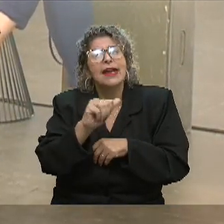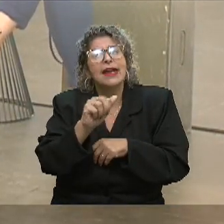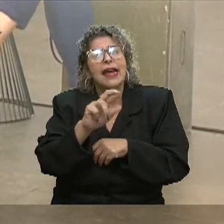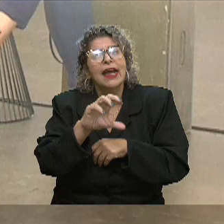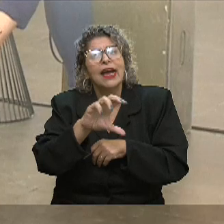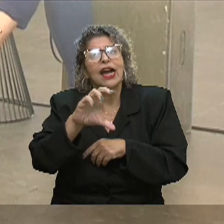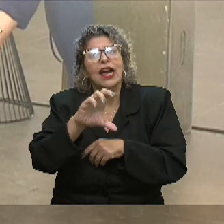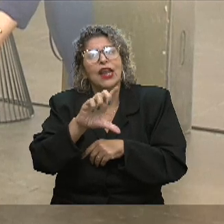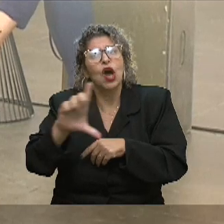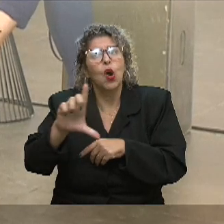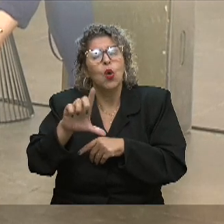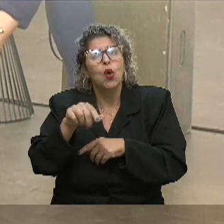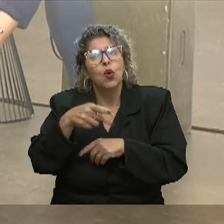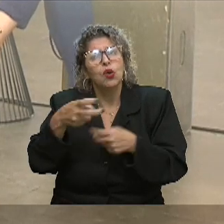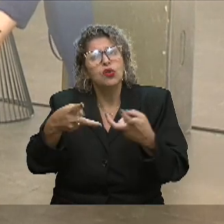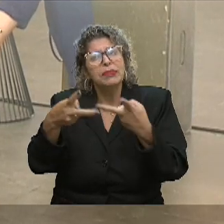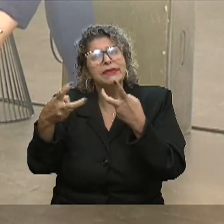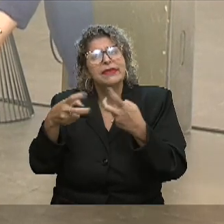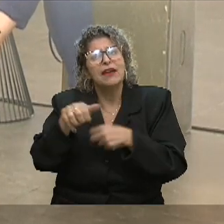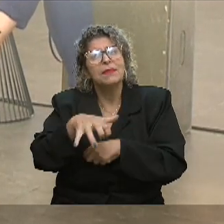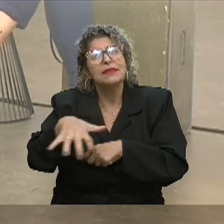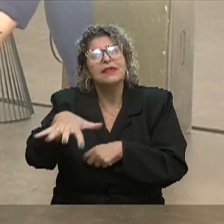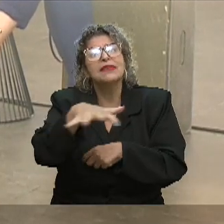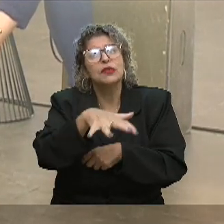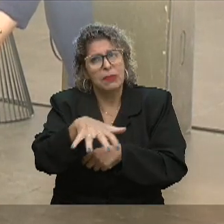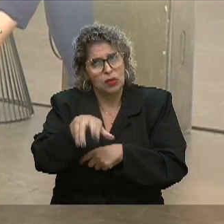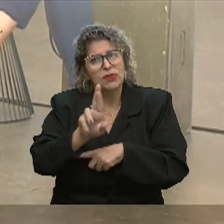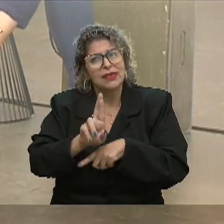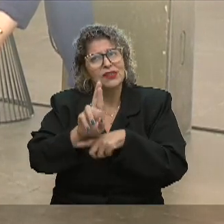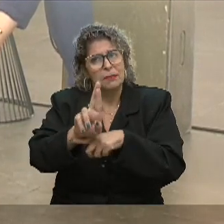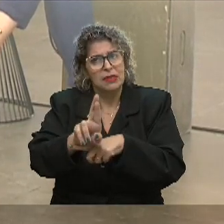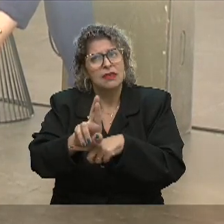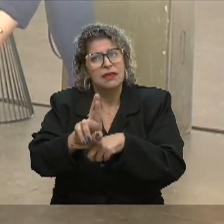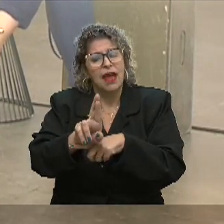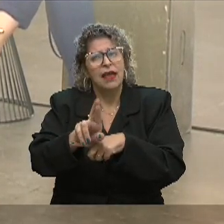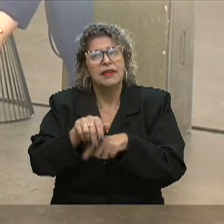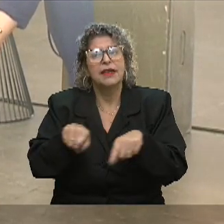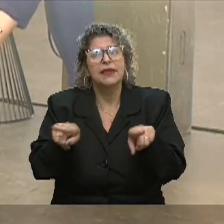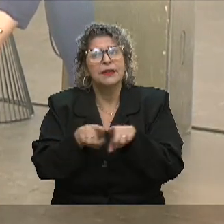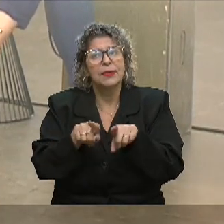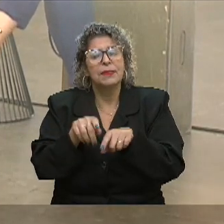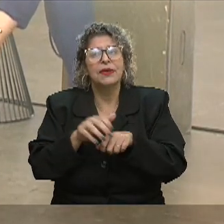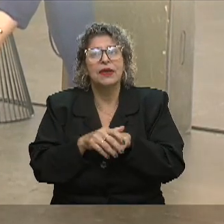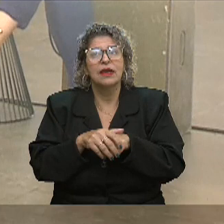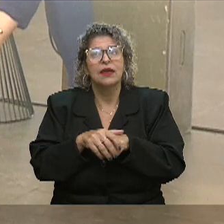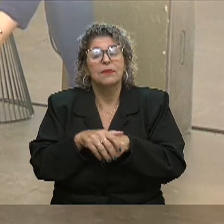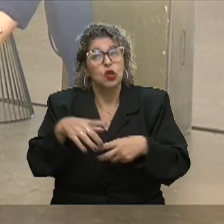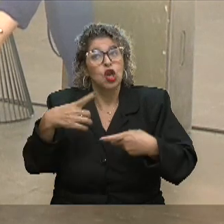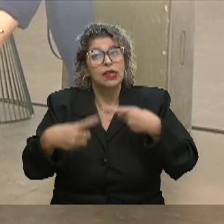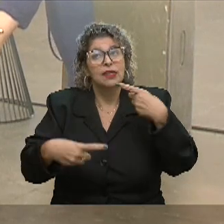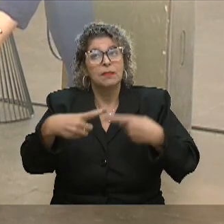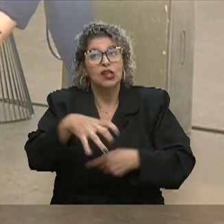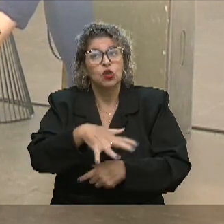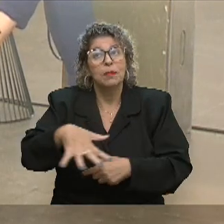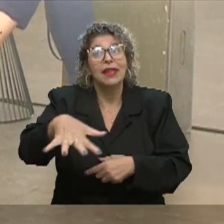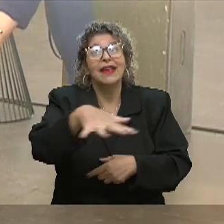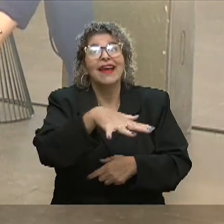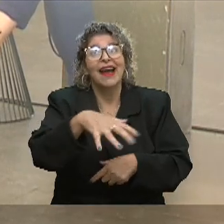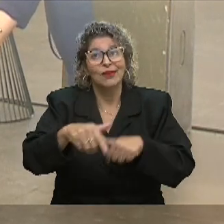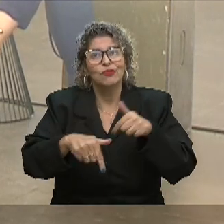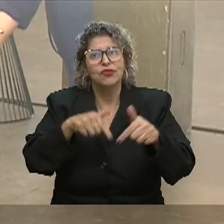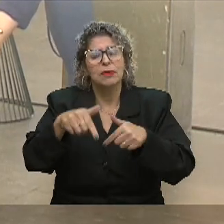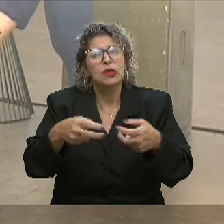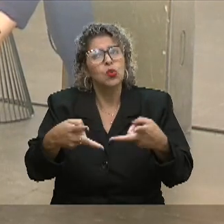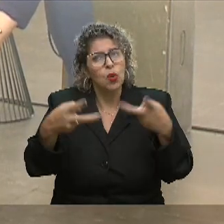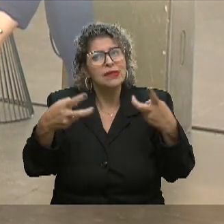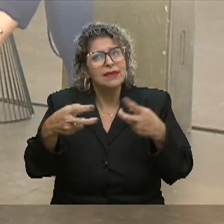representada quando tu olha para esses espaços de poder? E aí a gente pode, inclusive, trazer para o nosso debate o mercado de trabalho. Tu